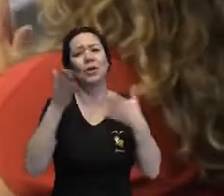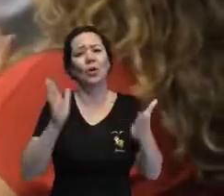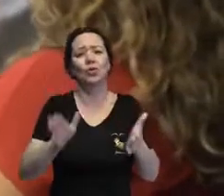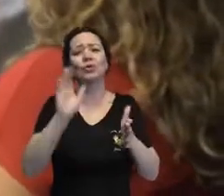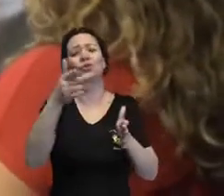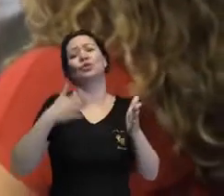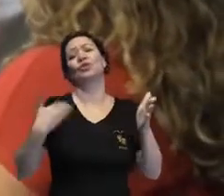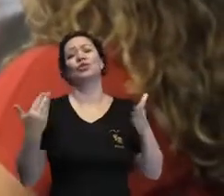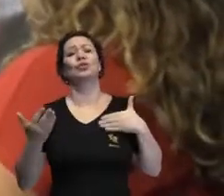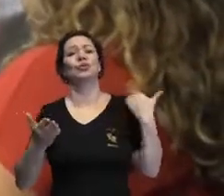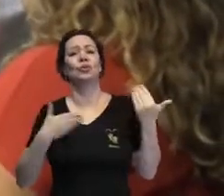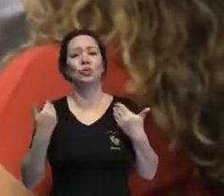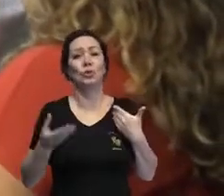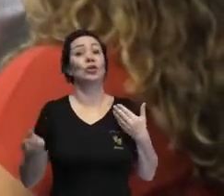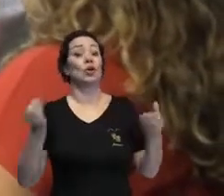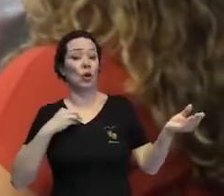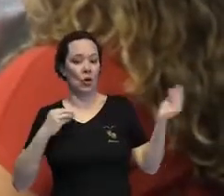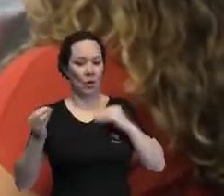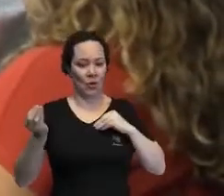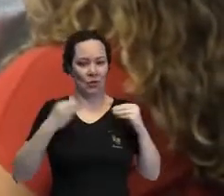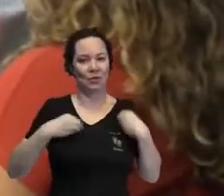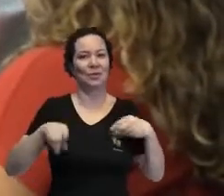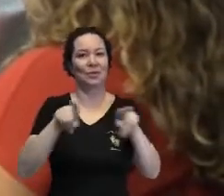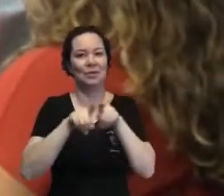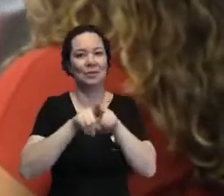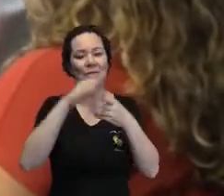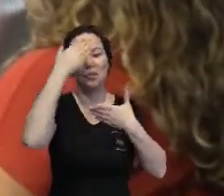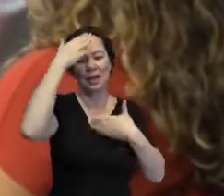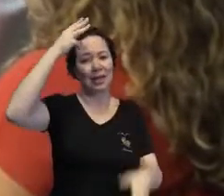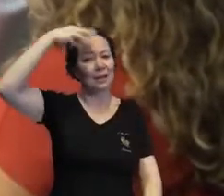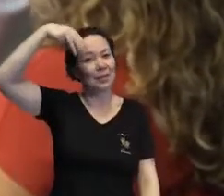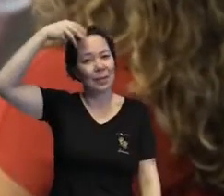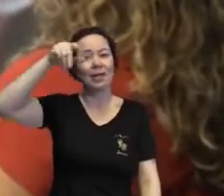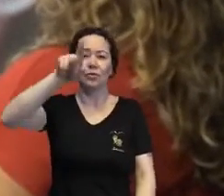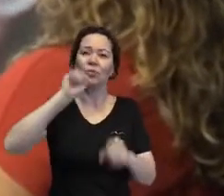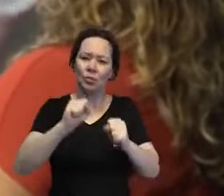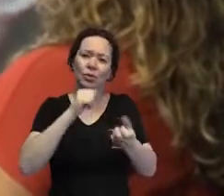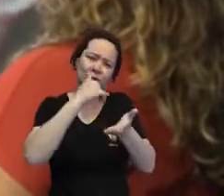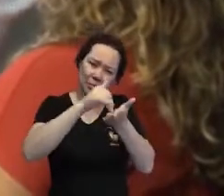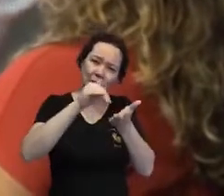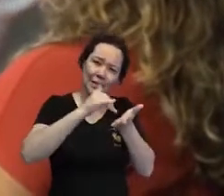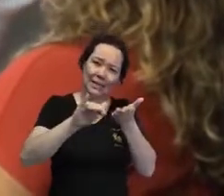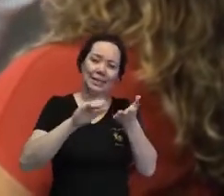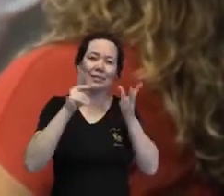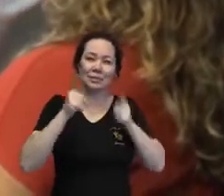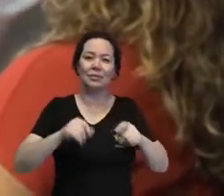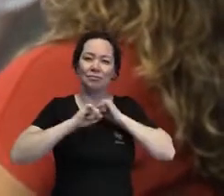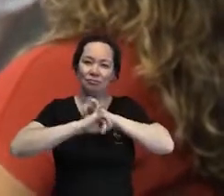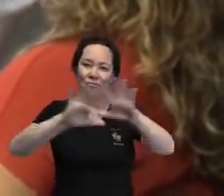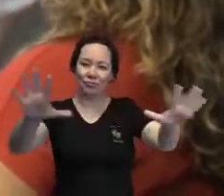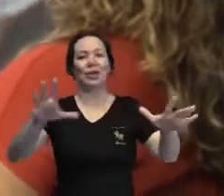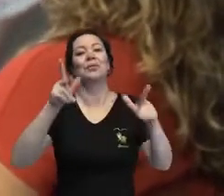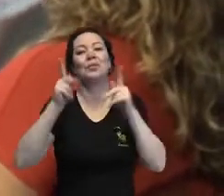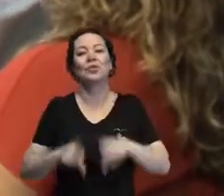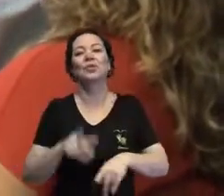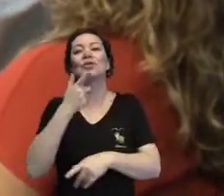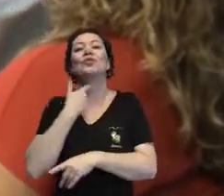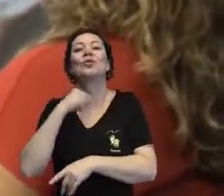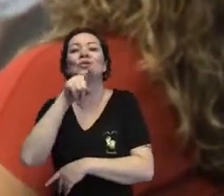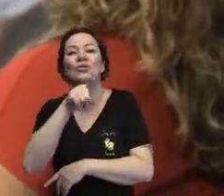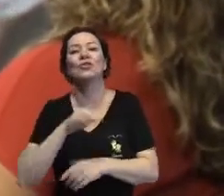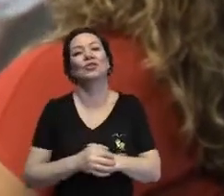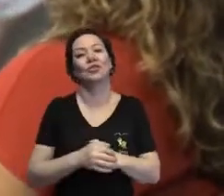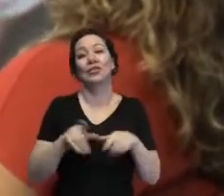desconstruindo, construindo também. Muito obrigado, Mari. Eu queria que tu deixasse uma mensagem pra milhares de fãs, pra também quem está